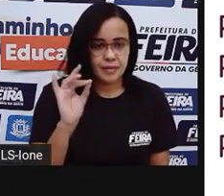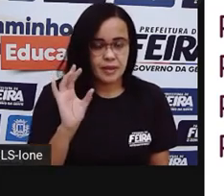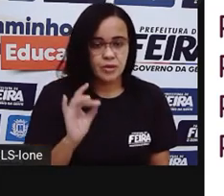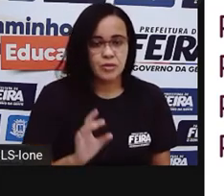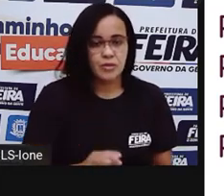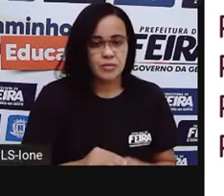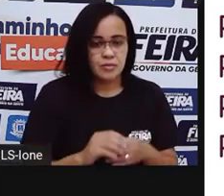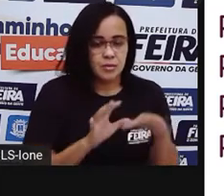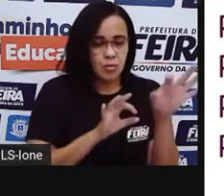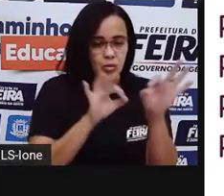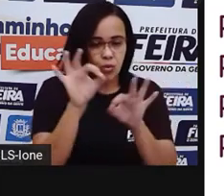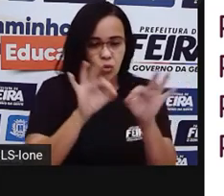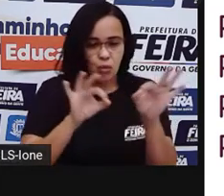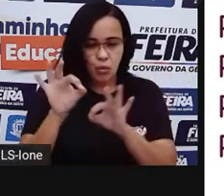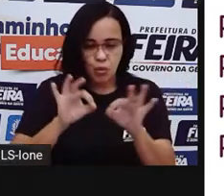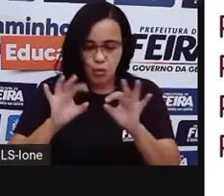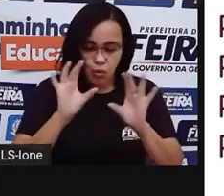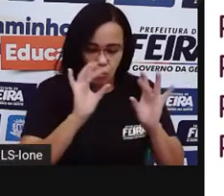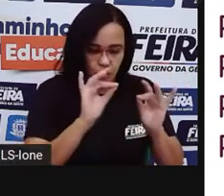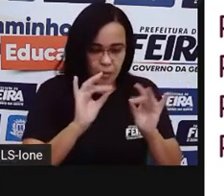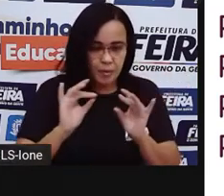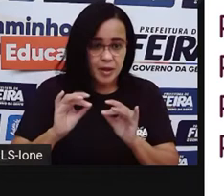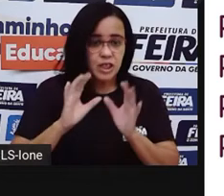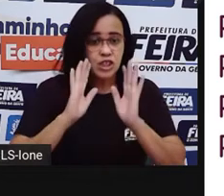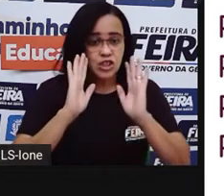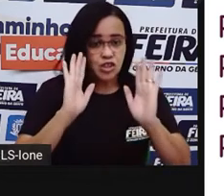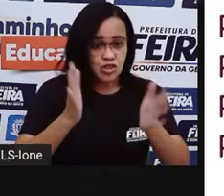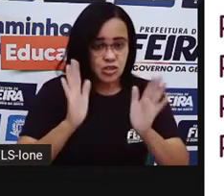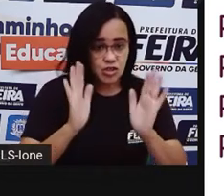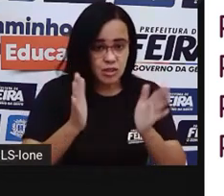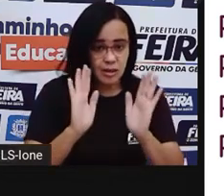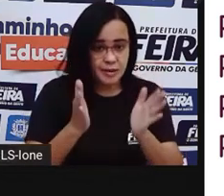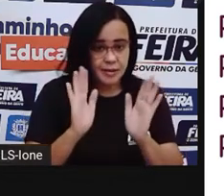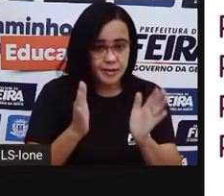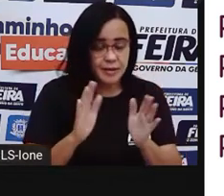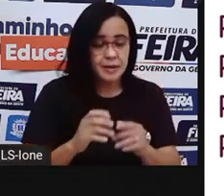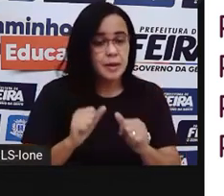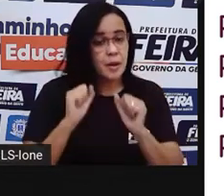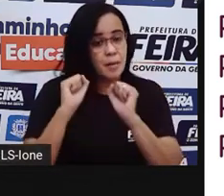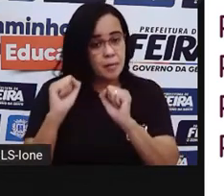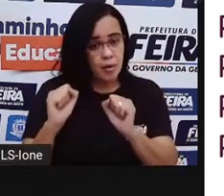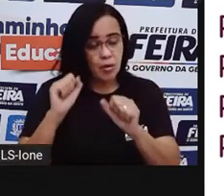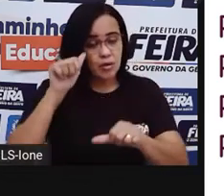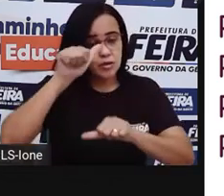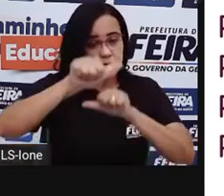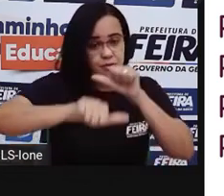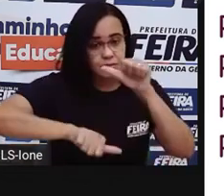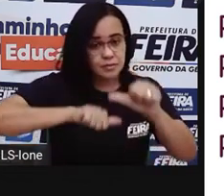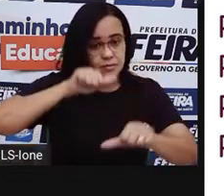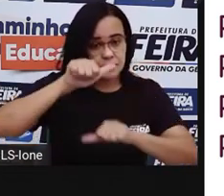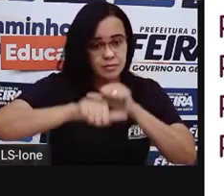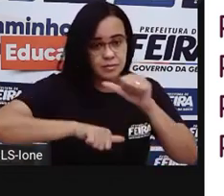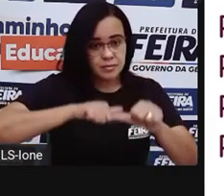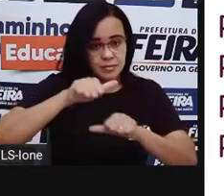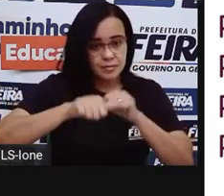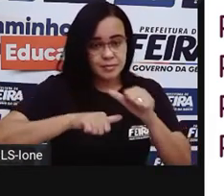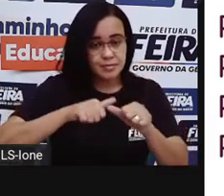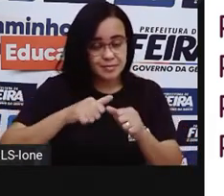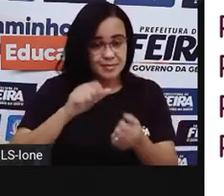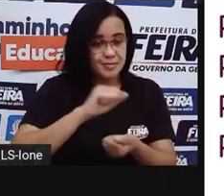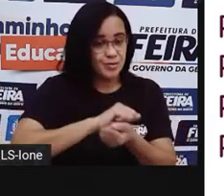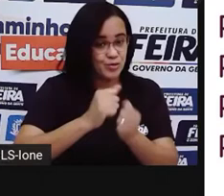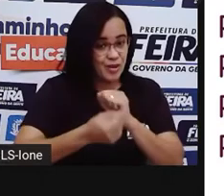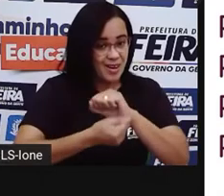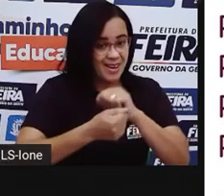todo montado, uma dica que a pró dá, né? Se você quiser transformar a sua arte aí em um